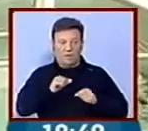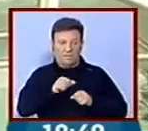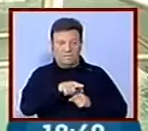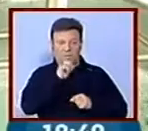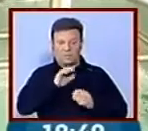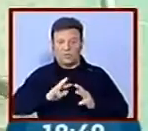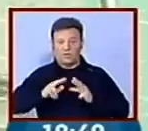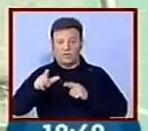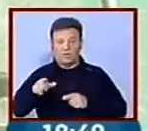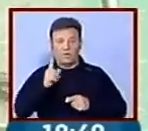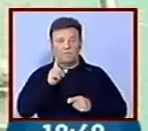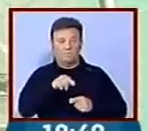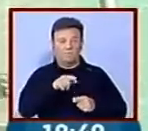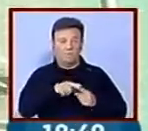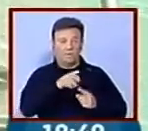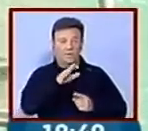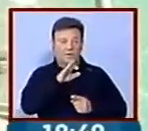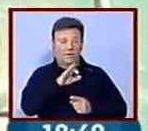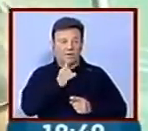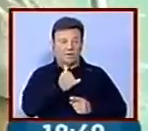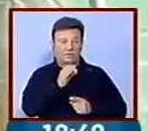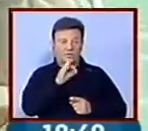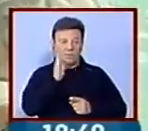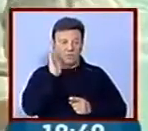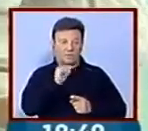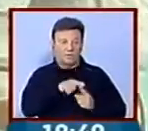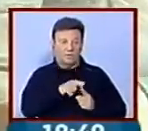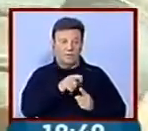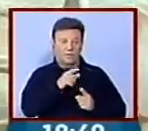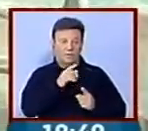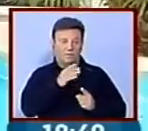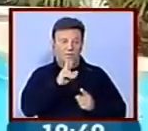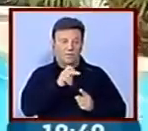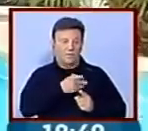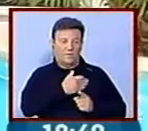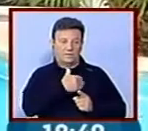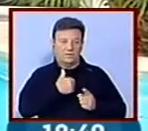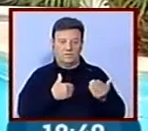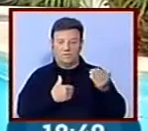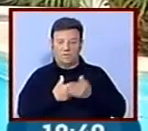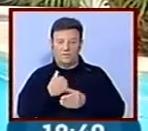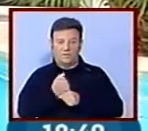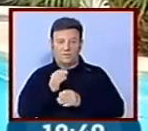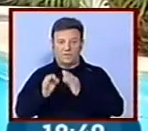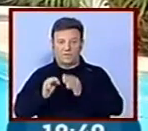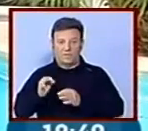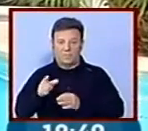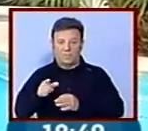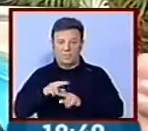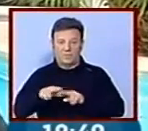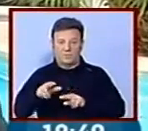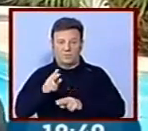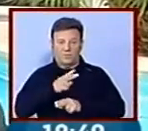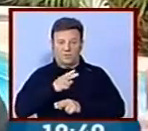Vem diretamente do H2Hotel, Aquadome, da Unidade de Saúde do H2Hotel, vem fazer os tratamentos ao Hospital Universitário da Covilhã